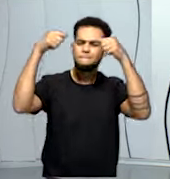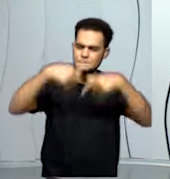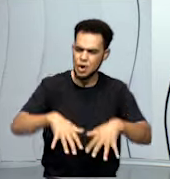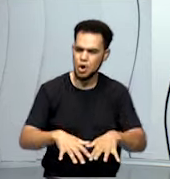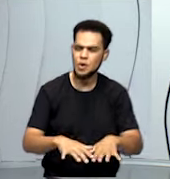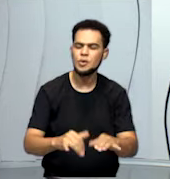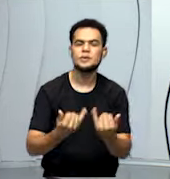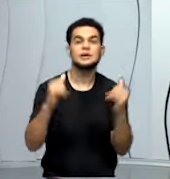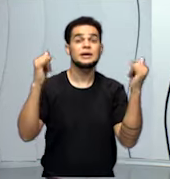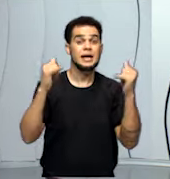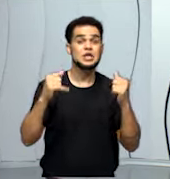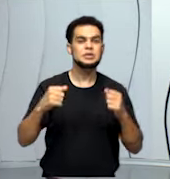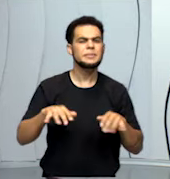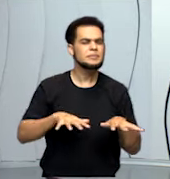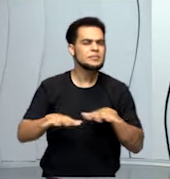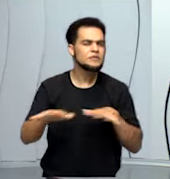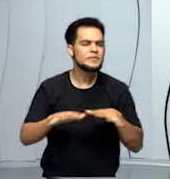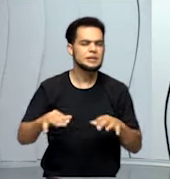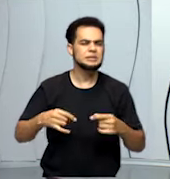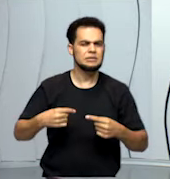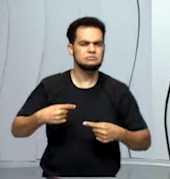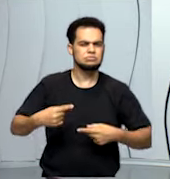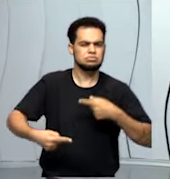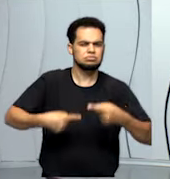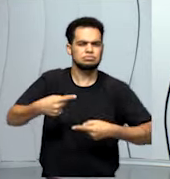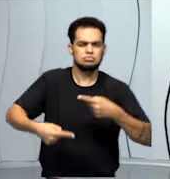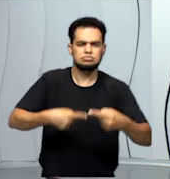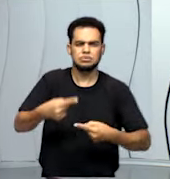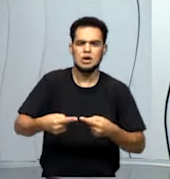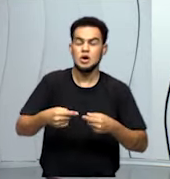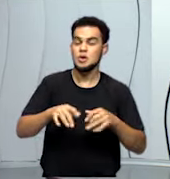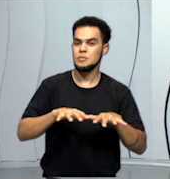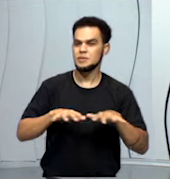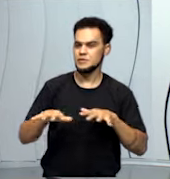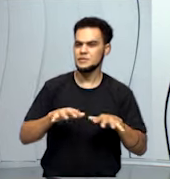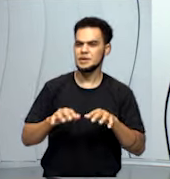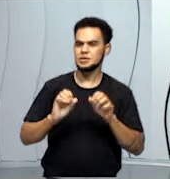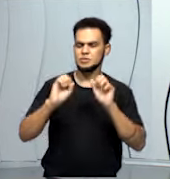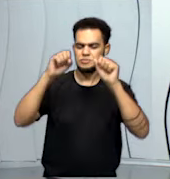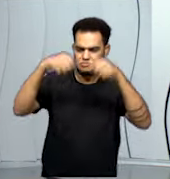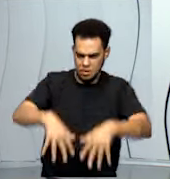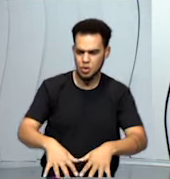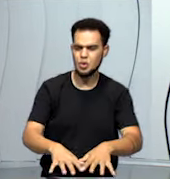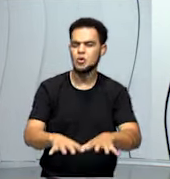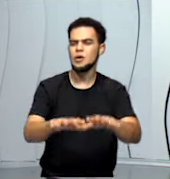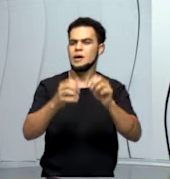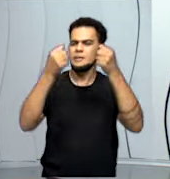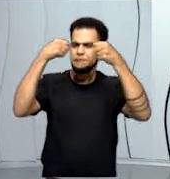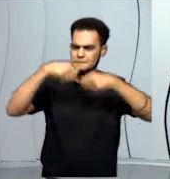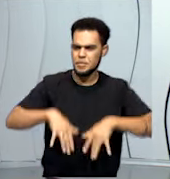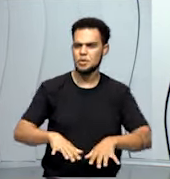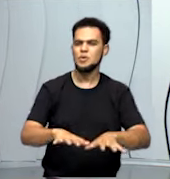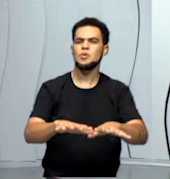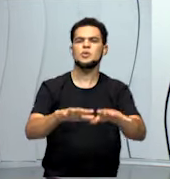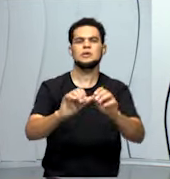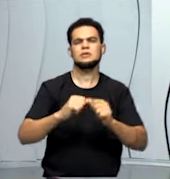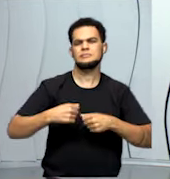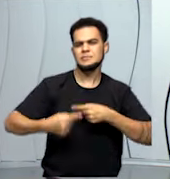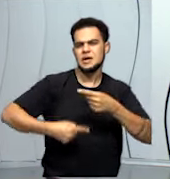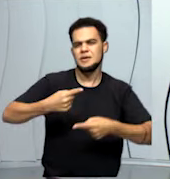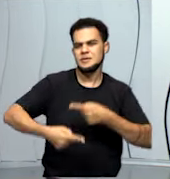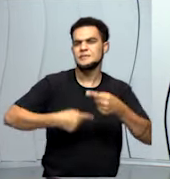movimentar as turbinas. O movimento da água, a descida da água pelo curso dela,